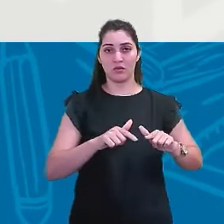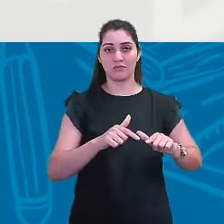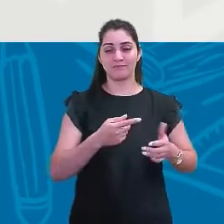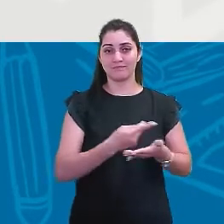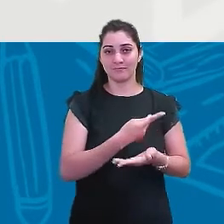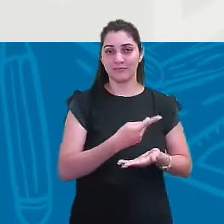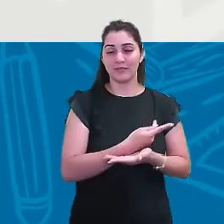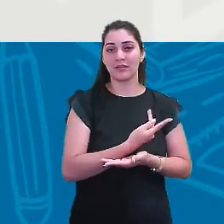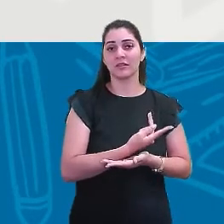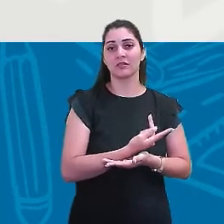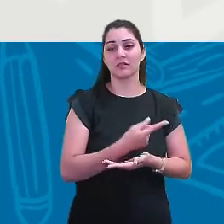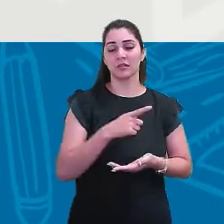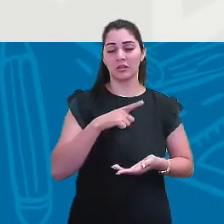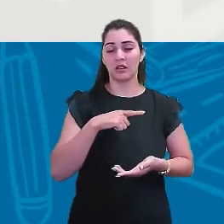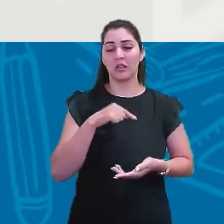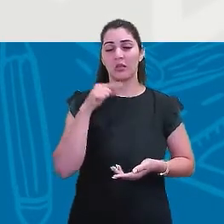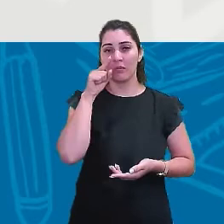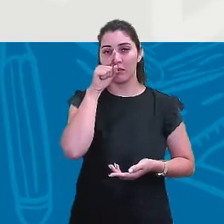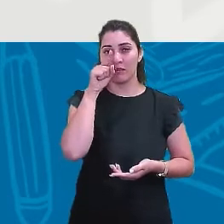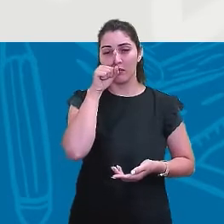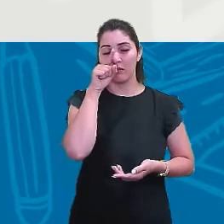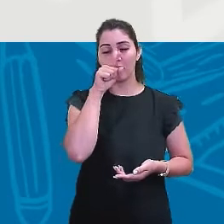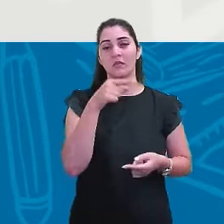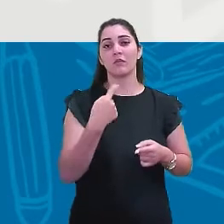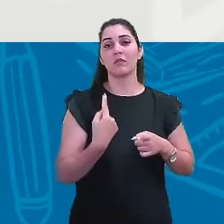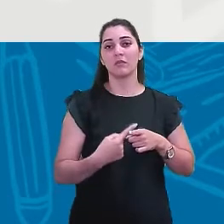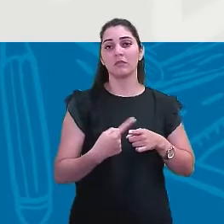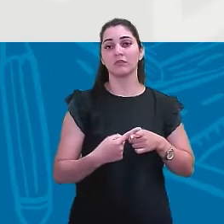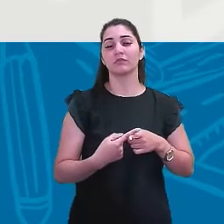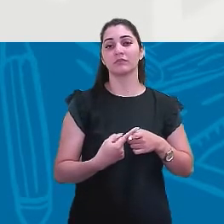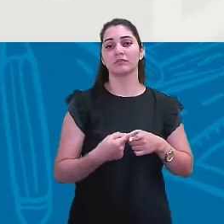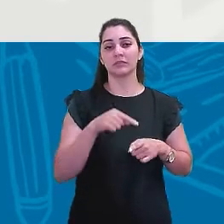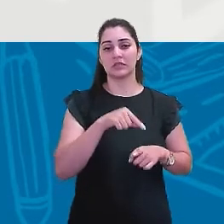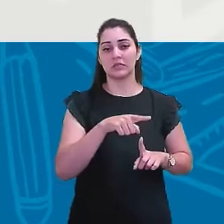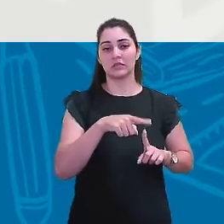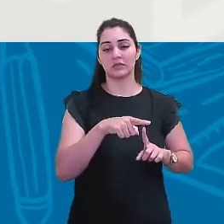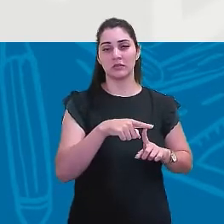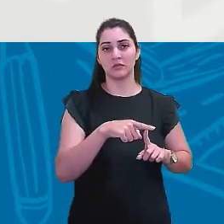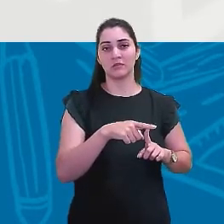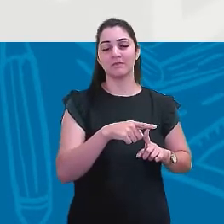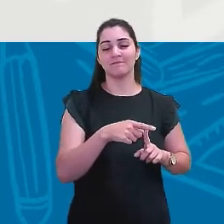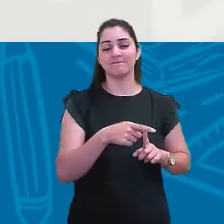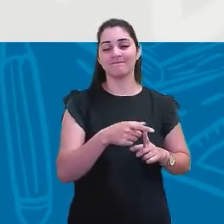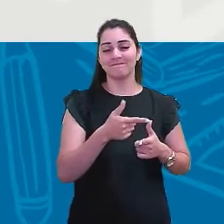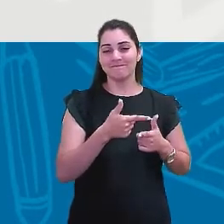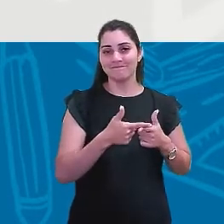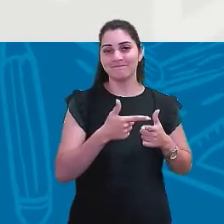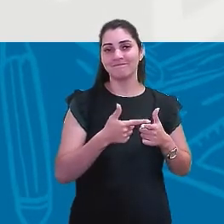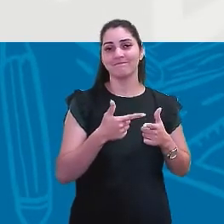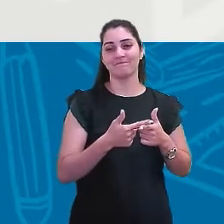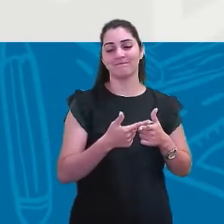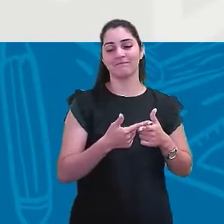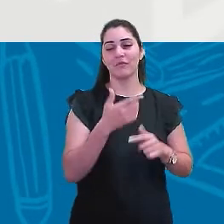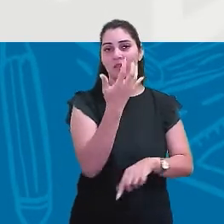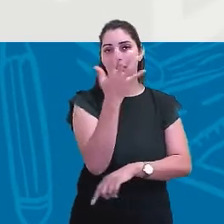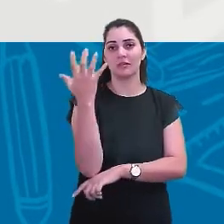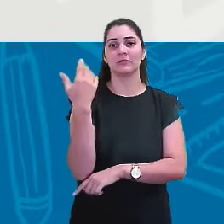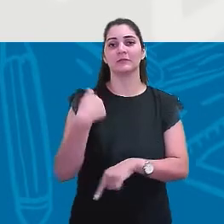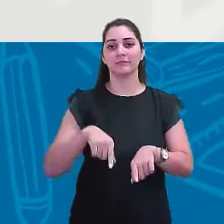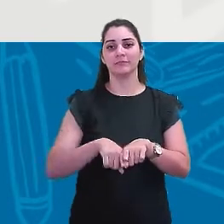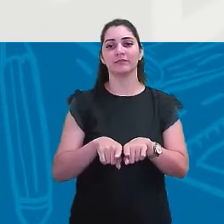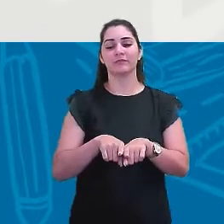expondo-se a risco de necessário, né? Então, há esse tipo de catástrofes ambientais também. Então,